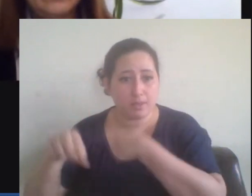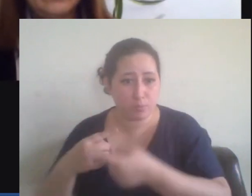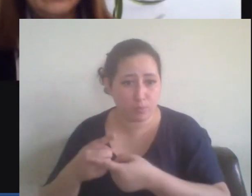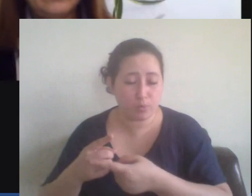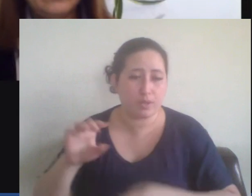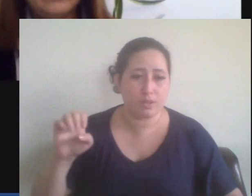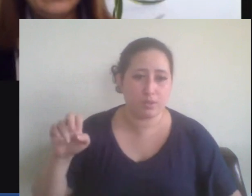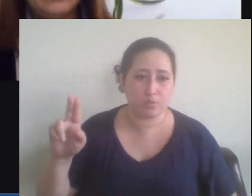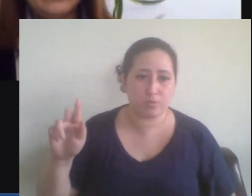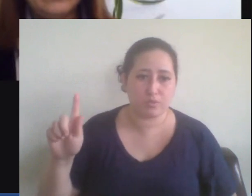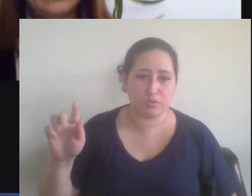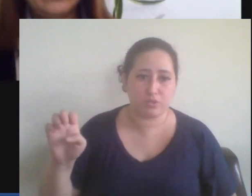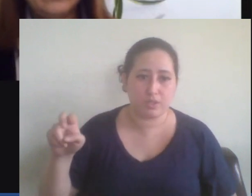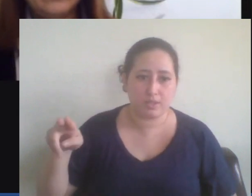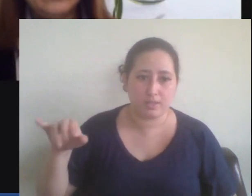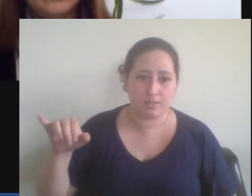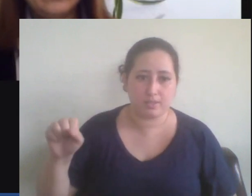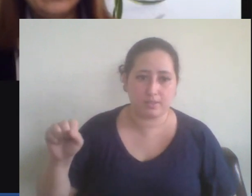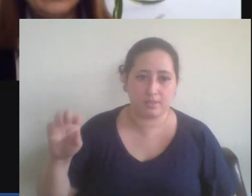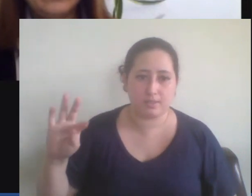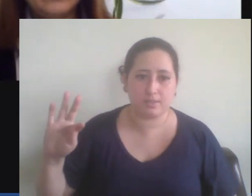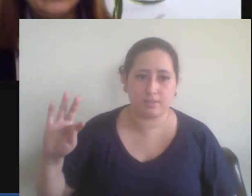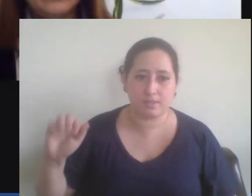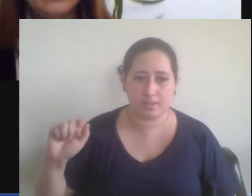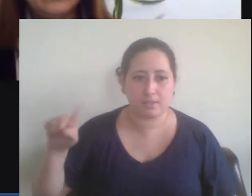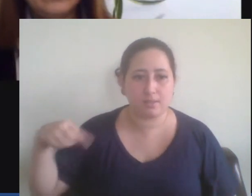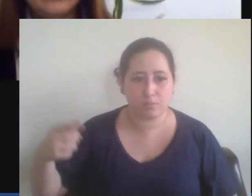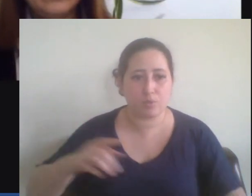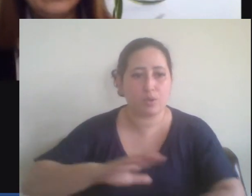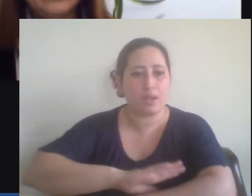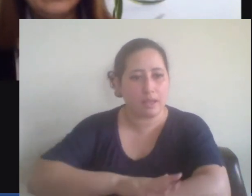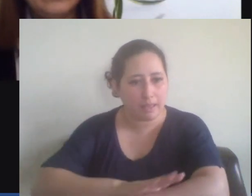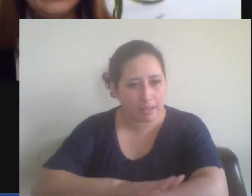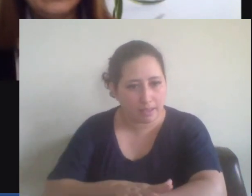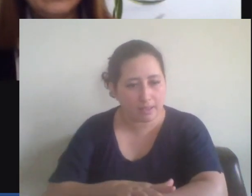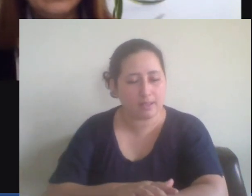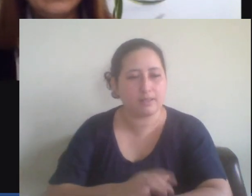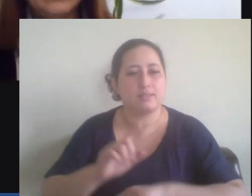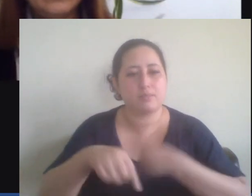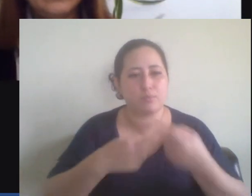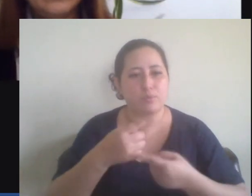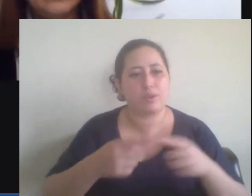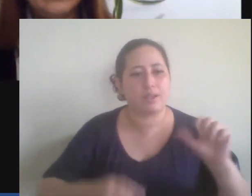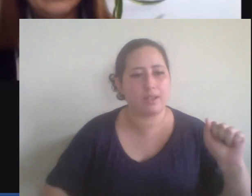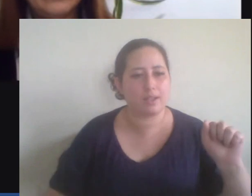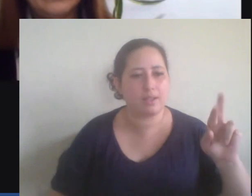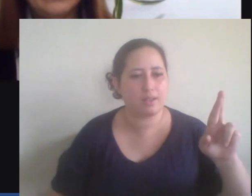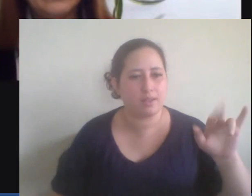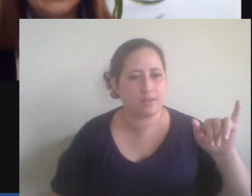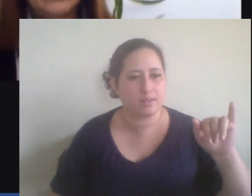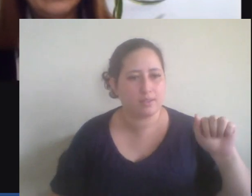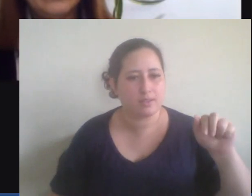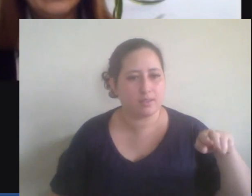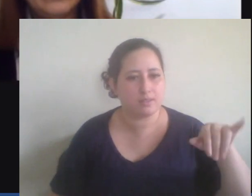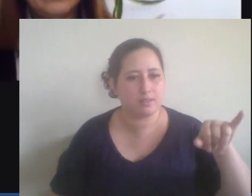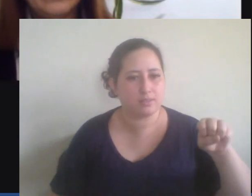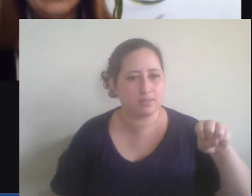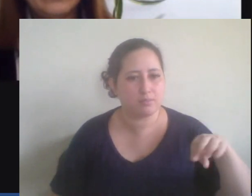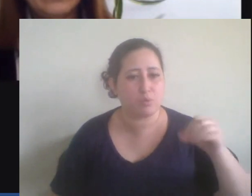depois racista do arianismo ou da ideia de raça